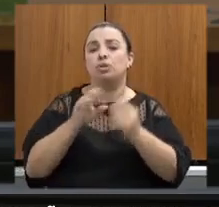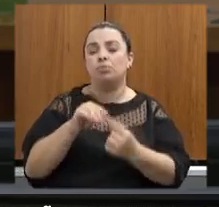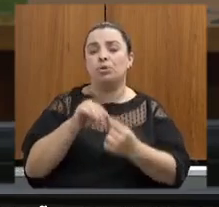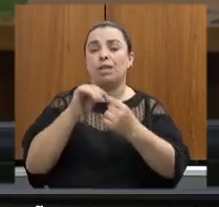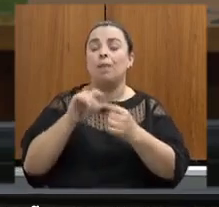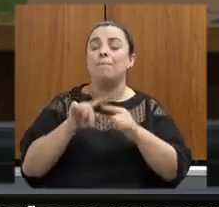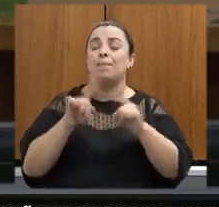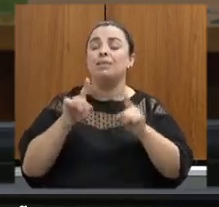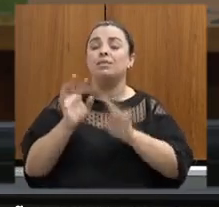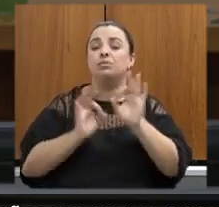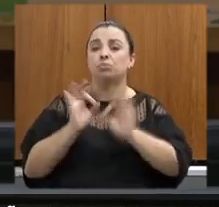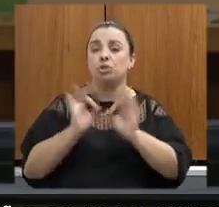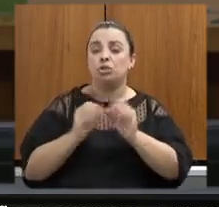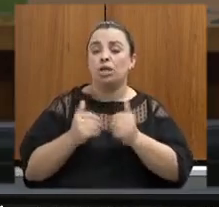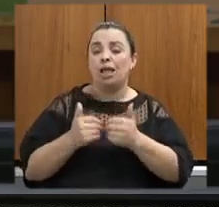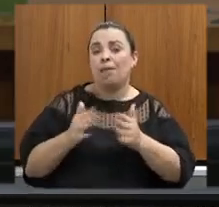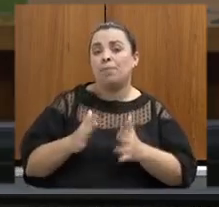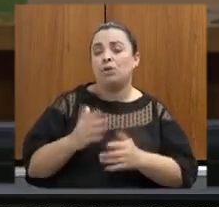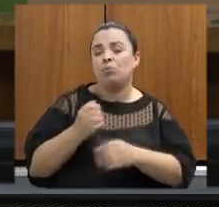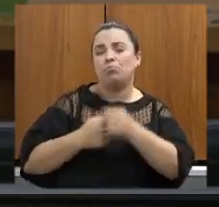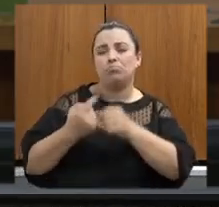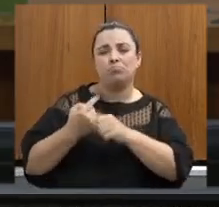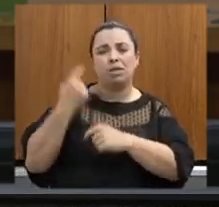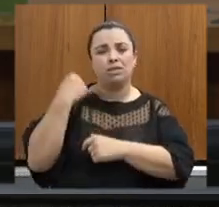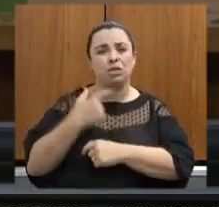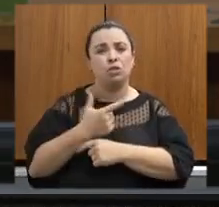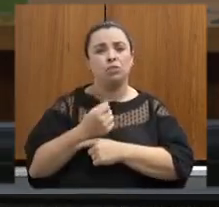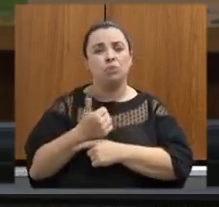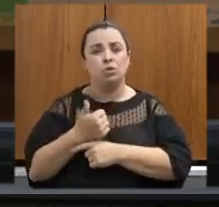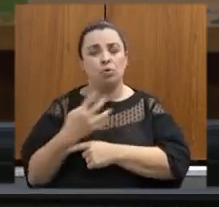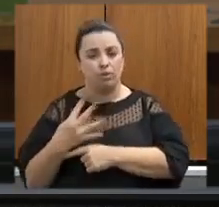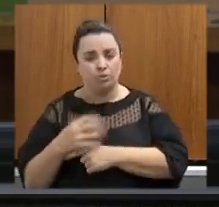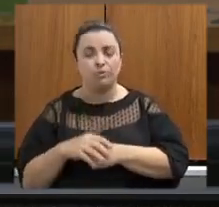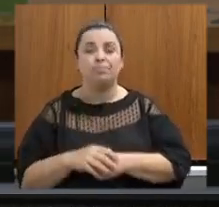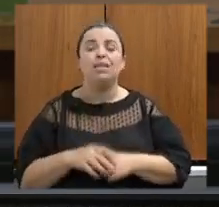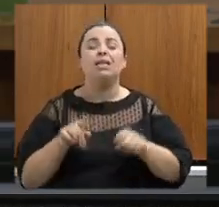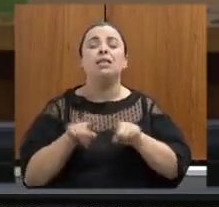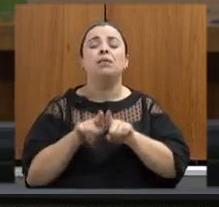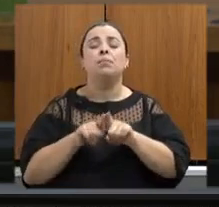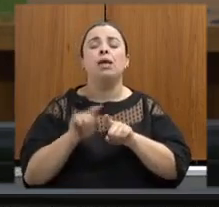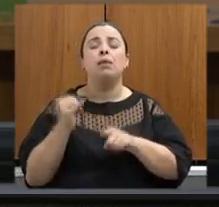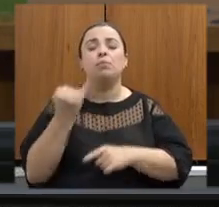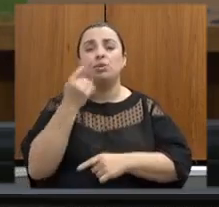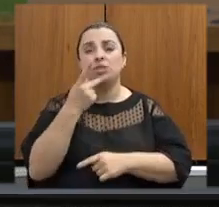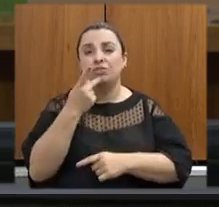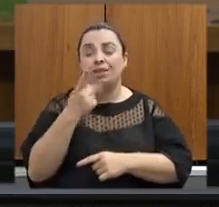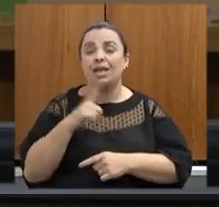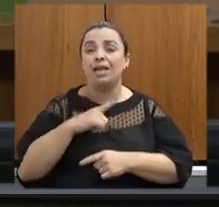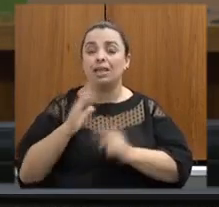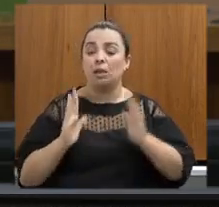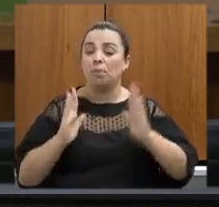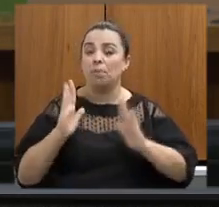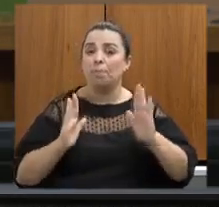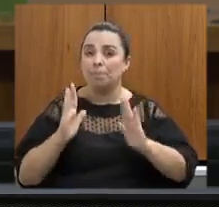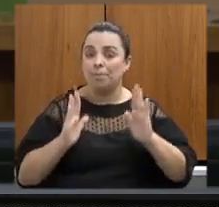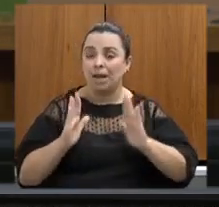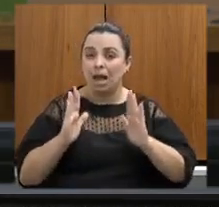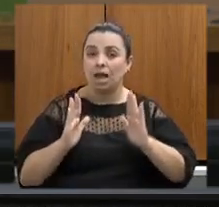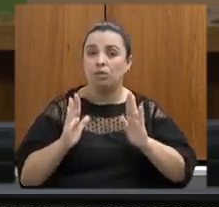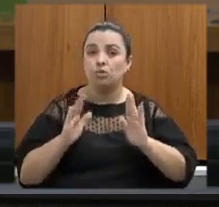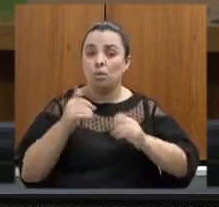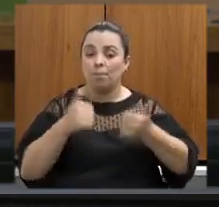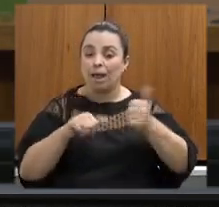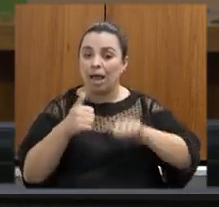importante também a gente referenciar que existem prazos legais para análise de processos instruídos por estudos de impacto